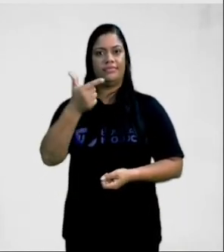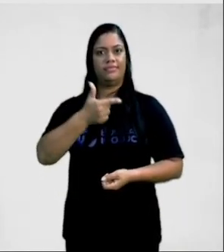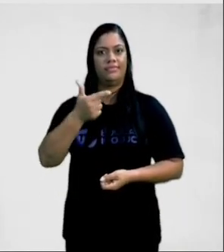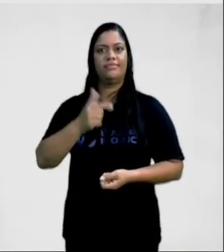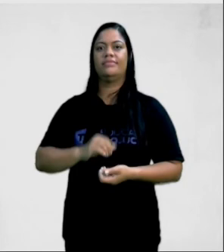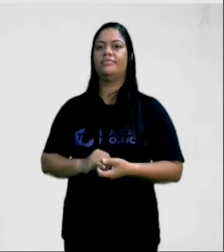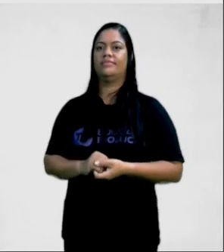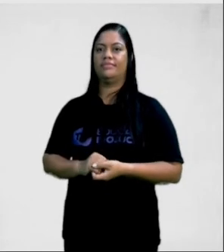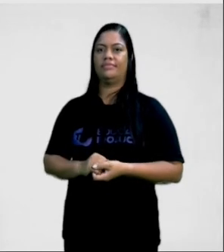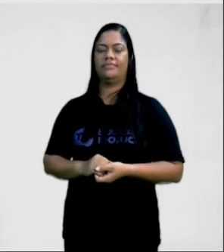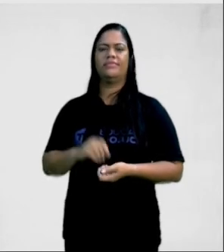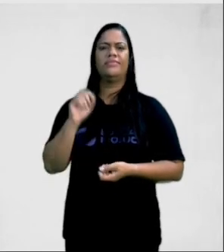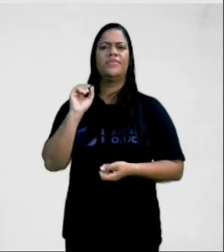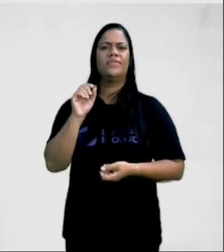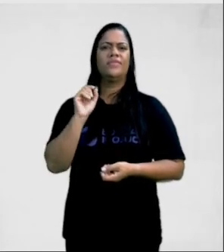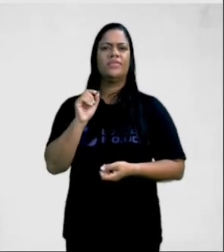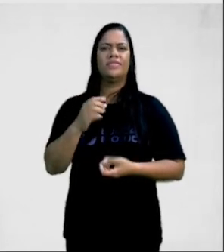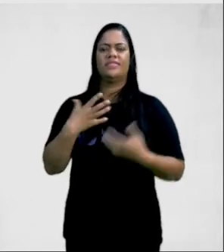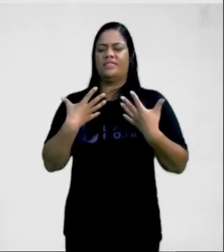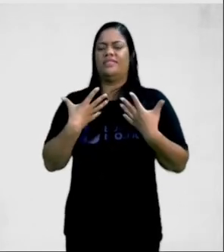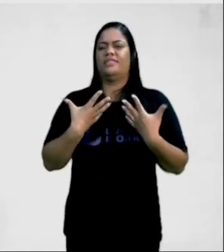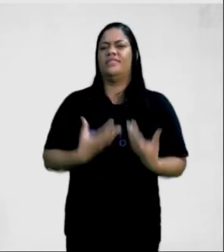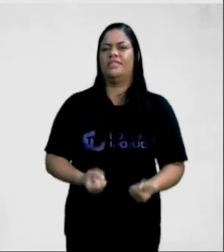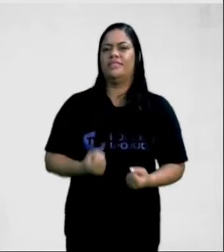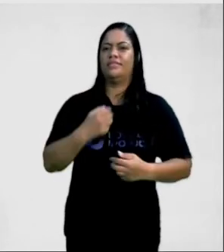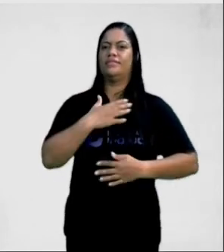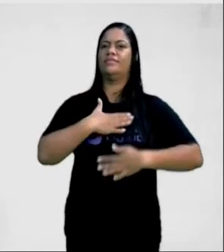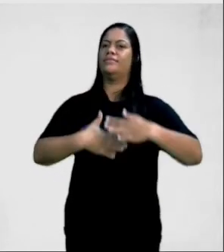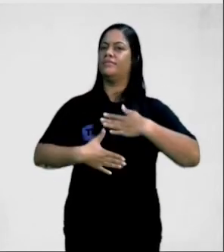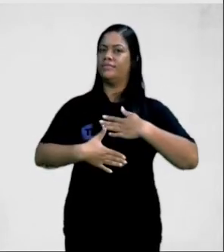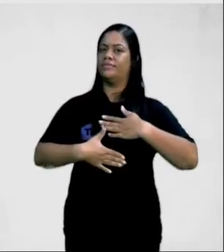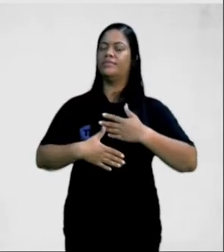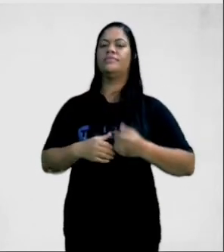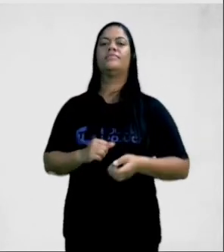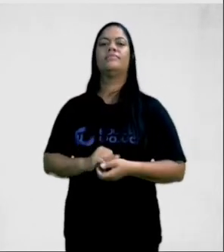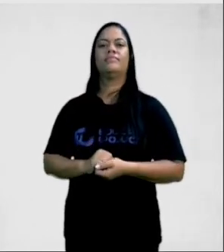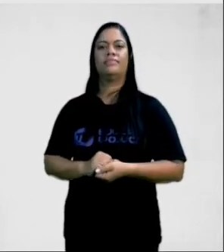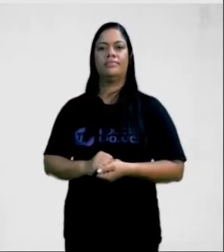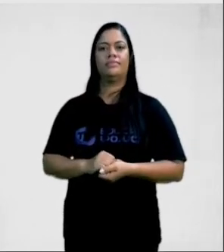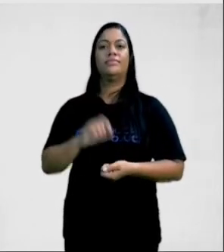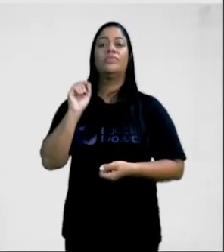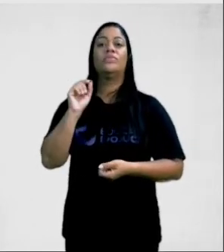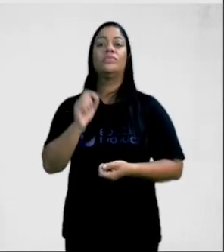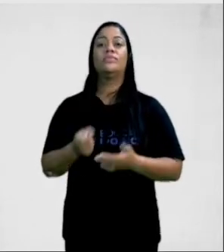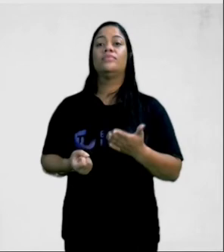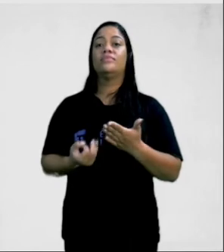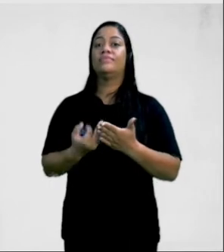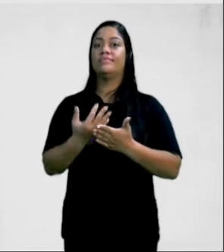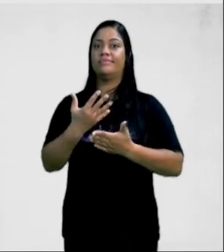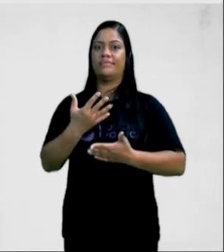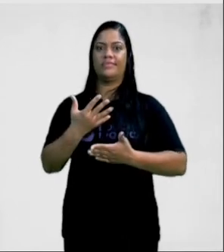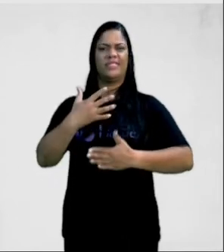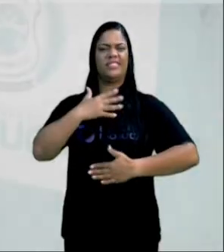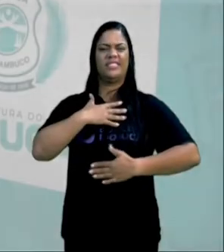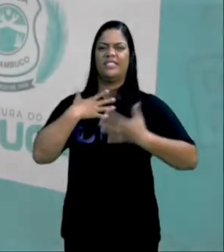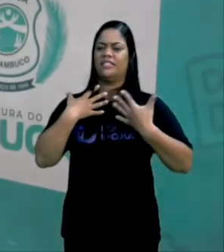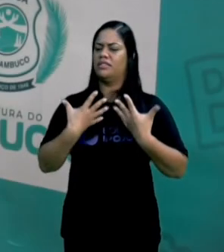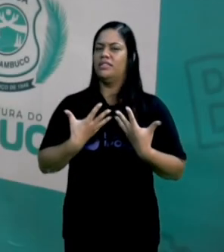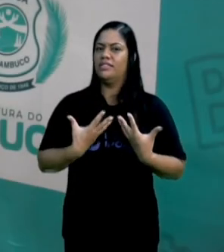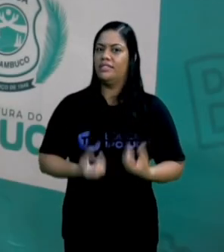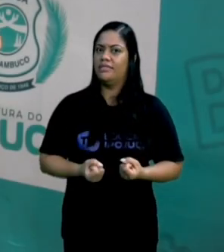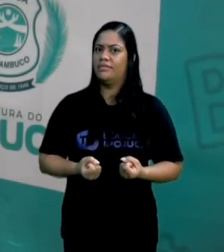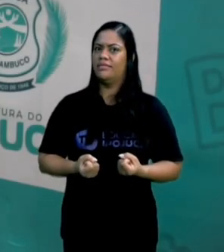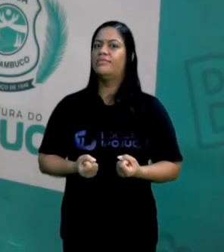pergunta, o que é overtraining? A gente viu na aula de hoje, né? E o que é que pode causar esse overtraining?